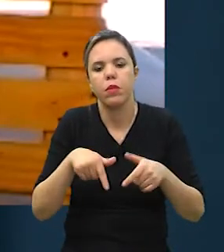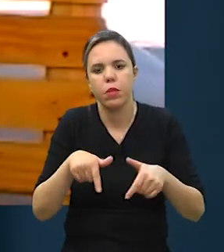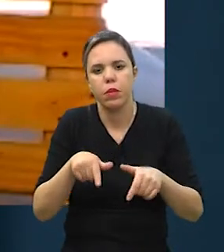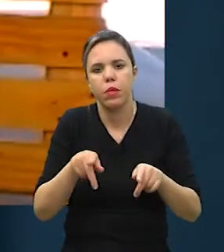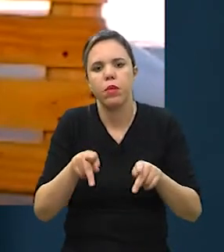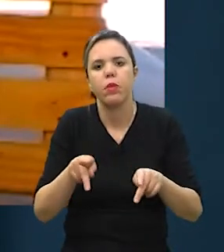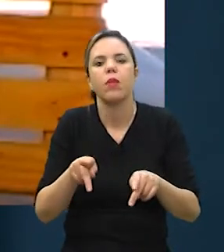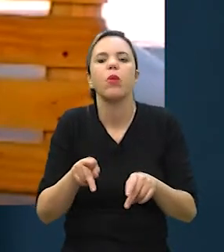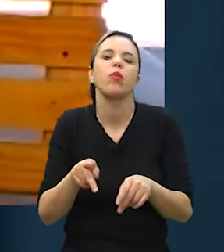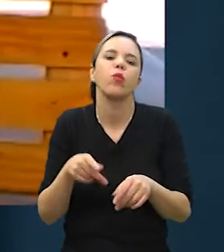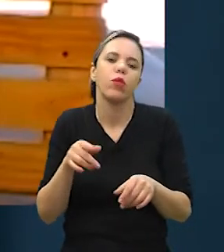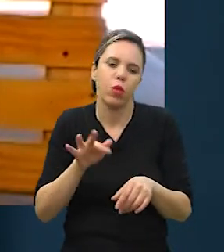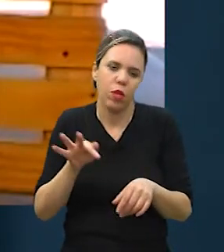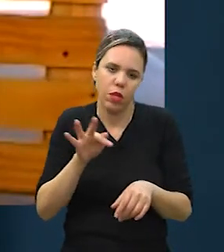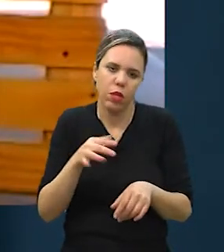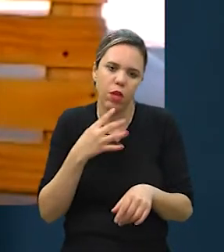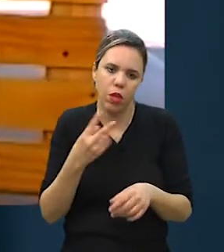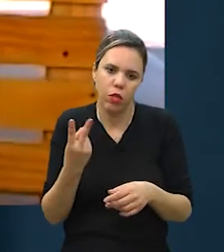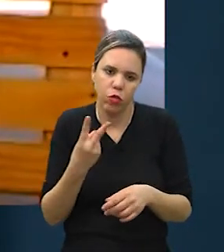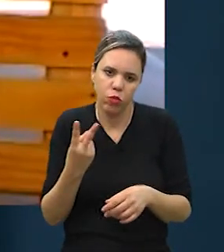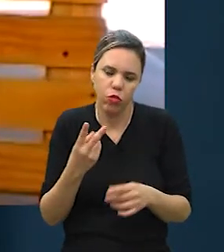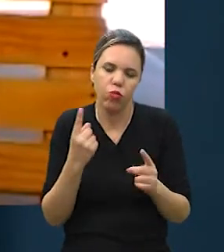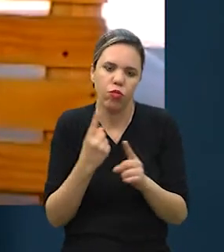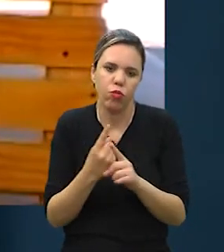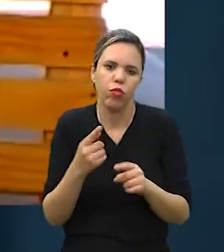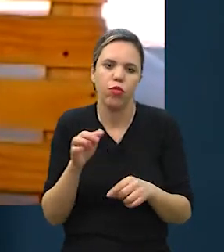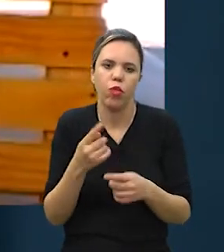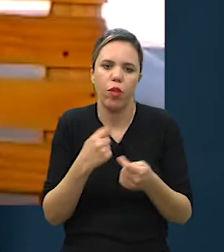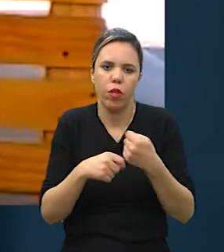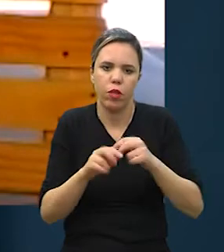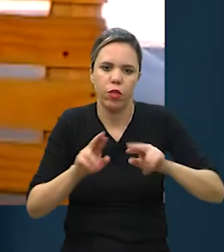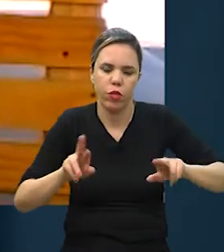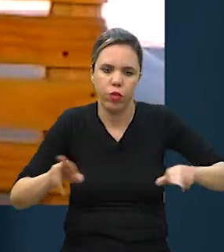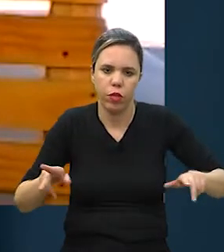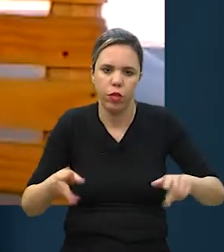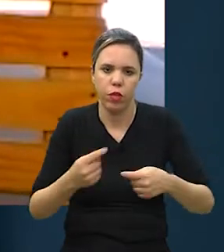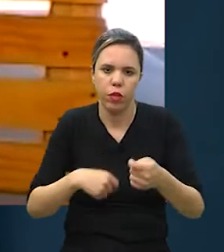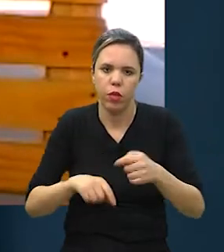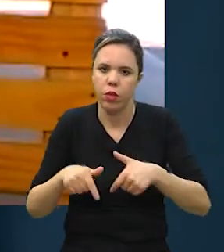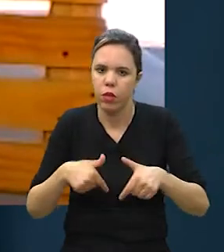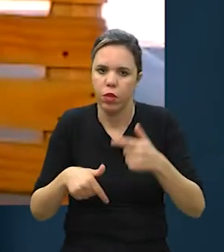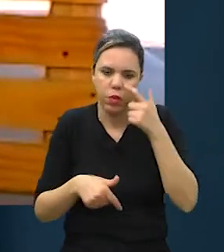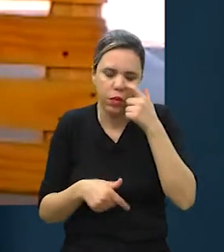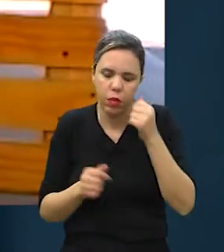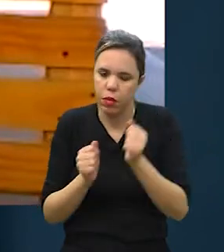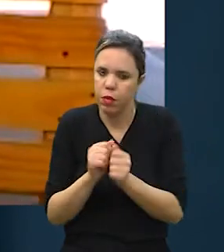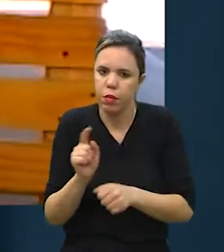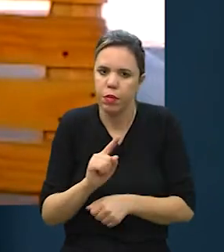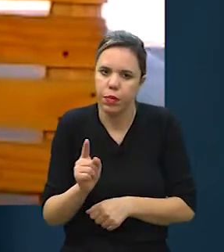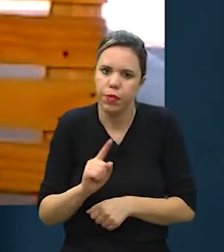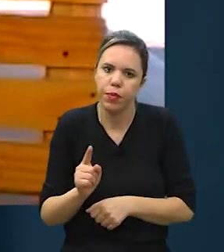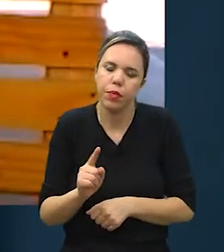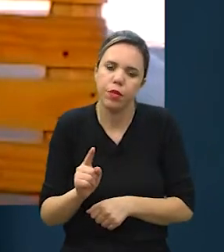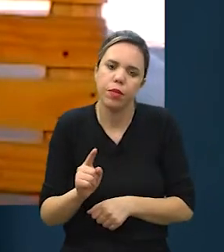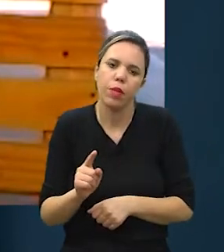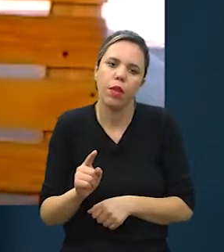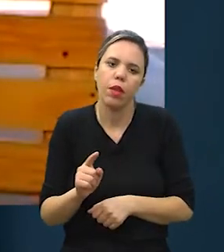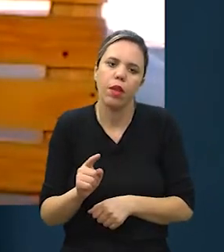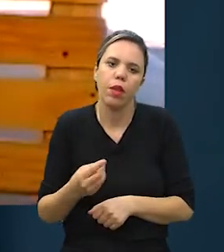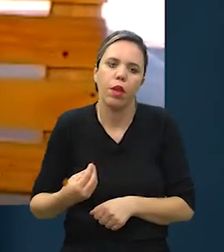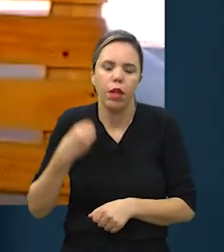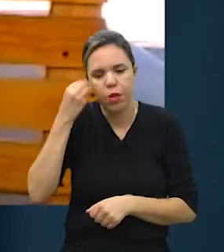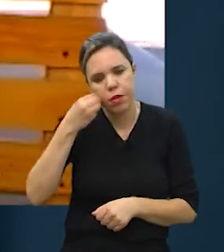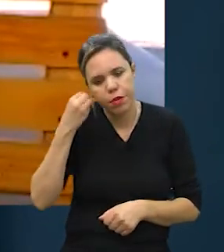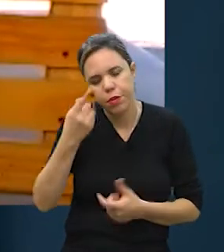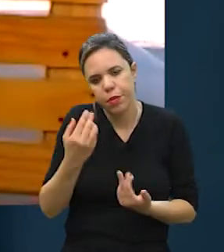Inclusive, nos conhecemos na faculdade, tínhamos outros negócios completamente diferentes, não trabalhávamos juntos. e